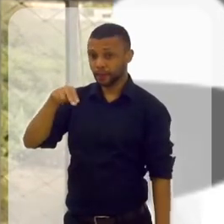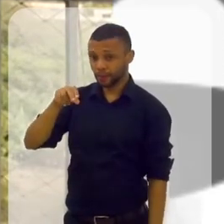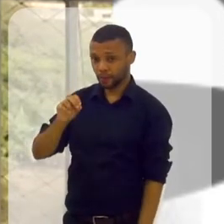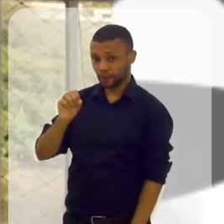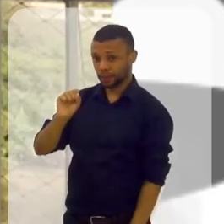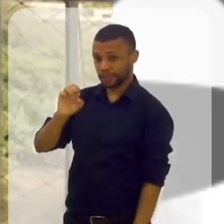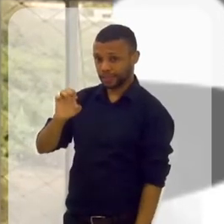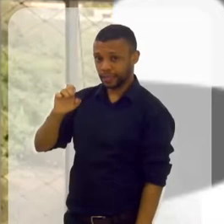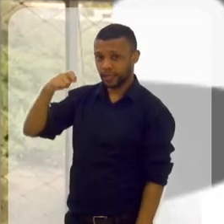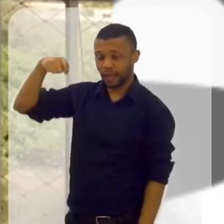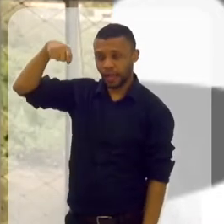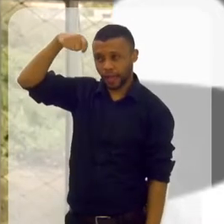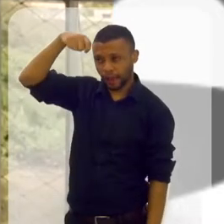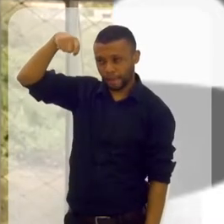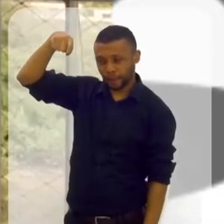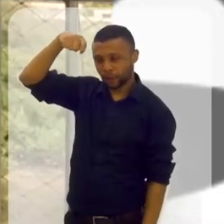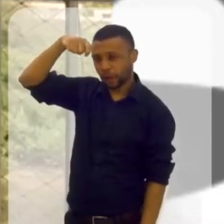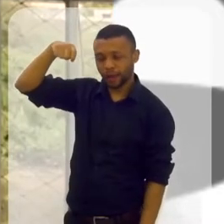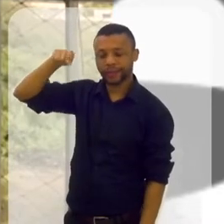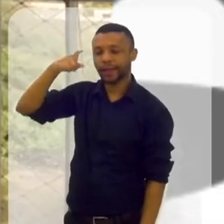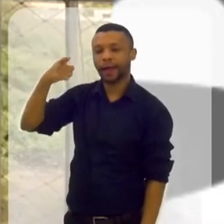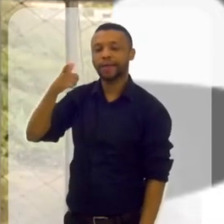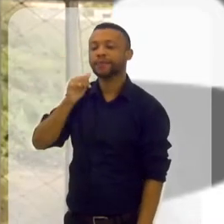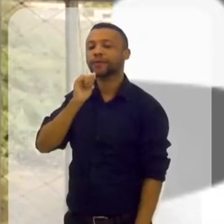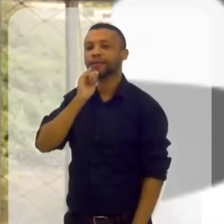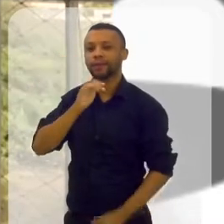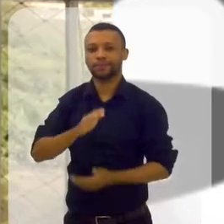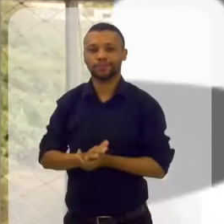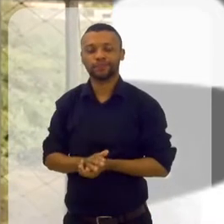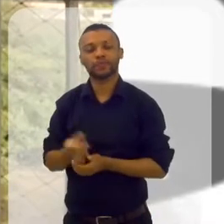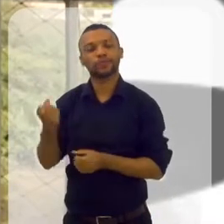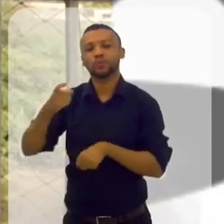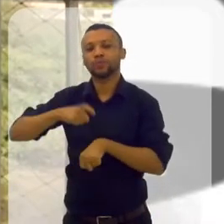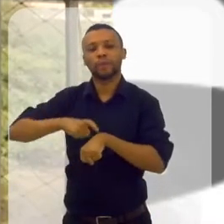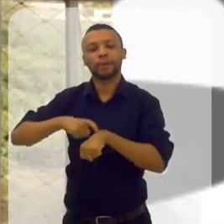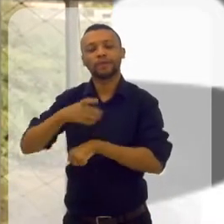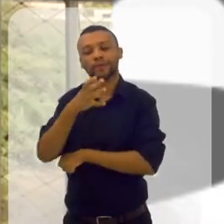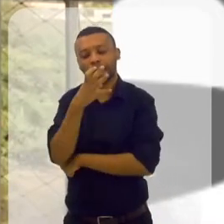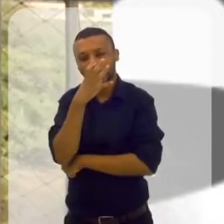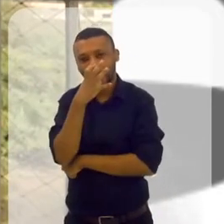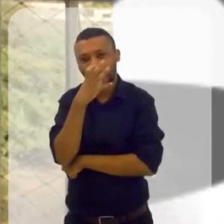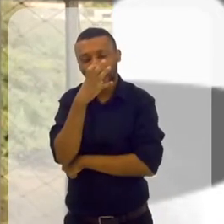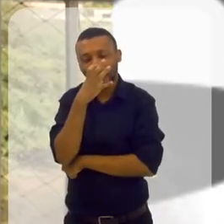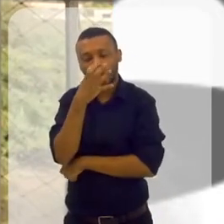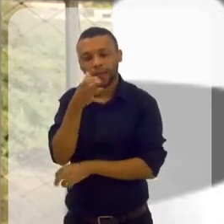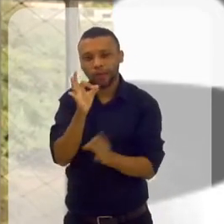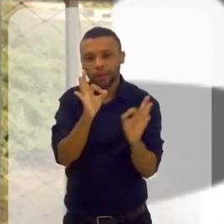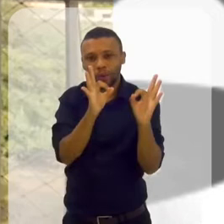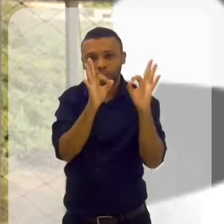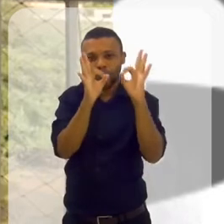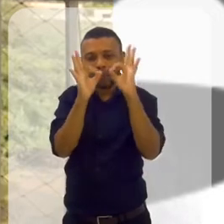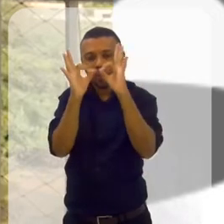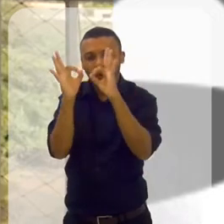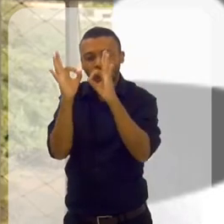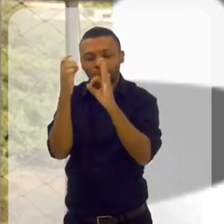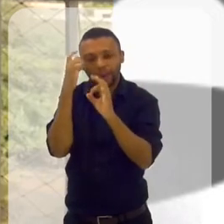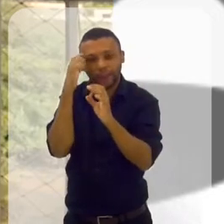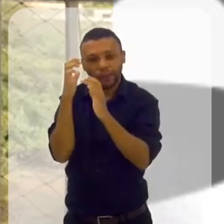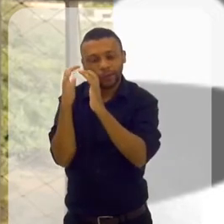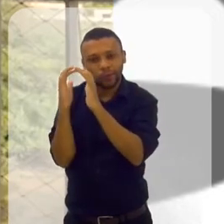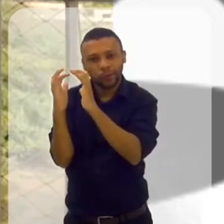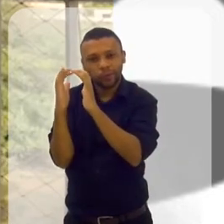Então, pra você entender, pra ser clara, não muito técnica, a princípio é assim. Quando você está assistindo um filme, a sua mente está em estado hipnótico,